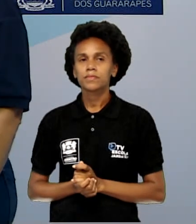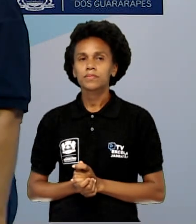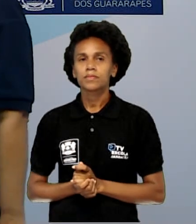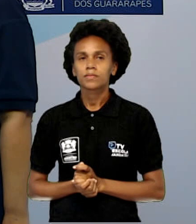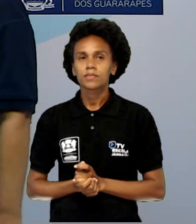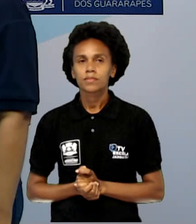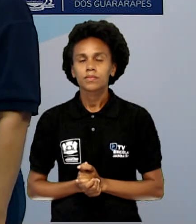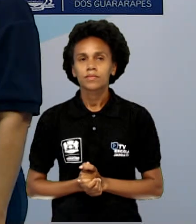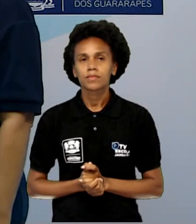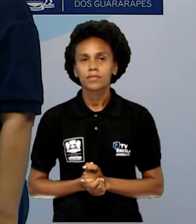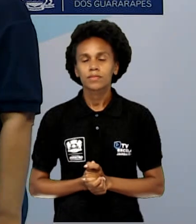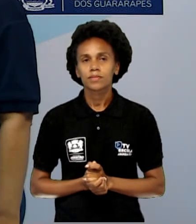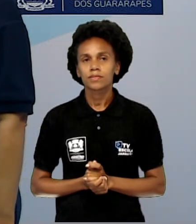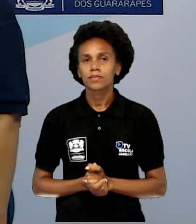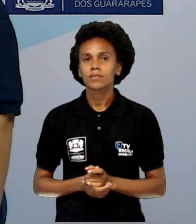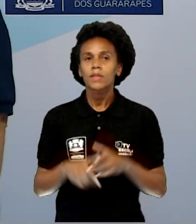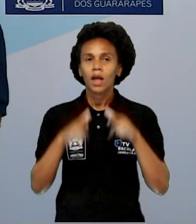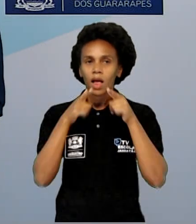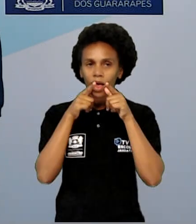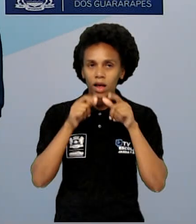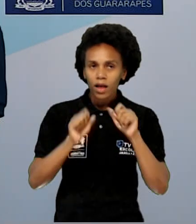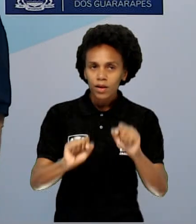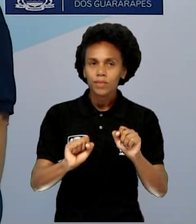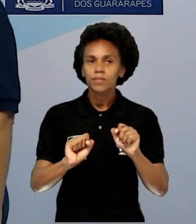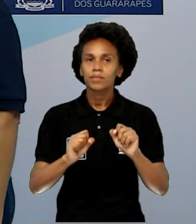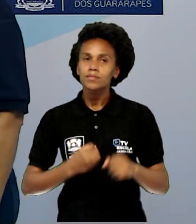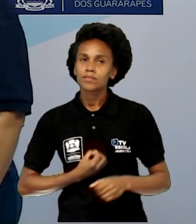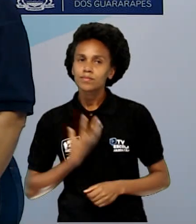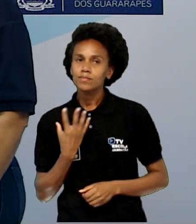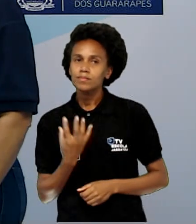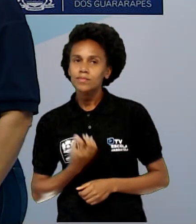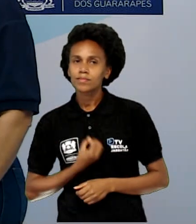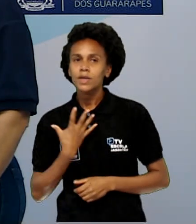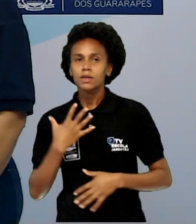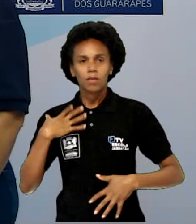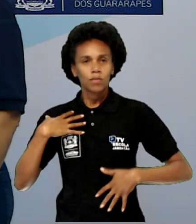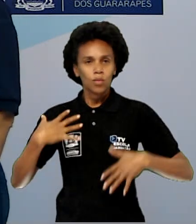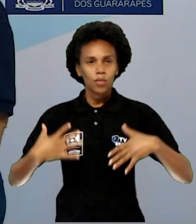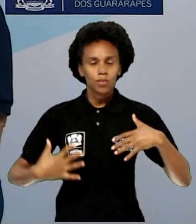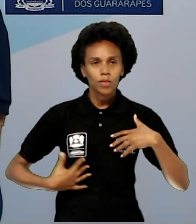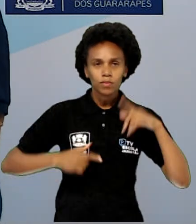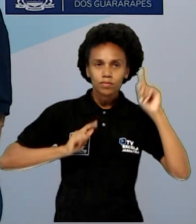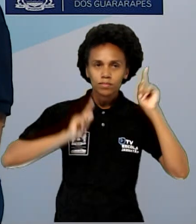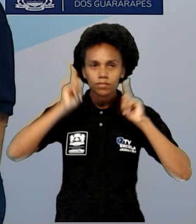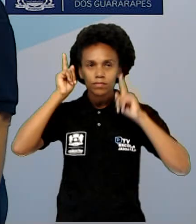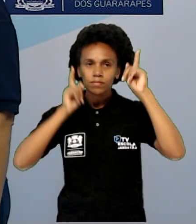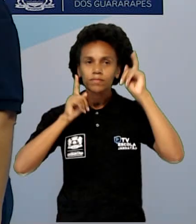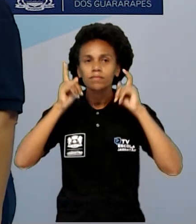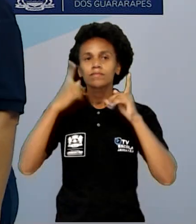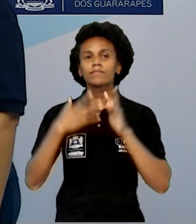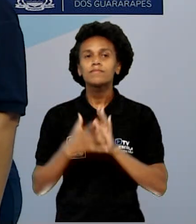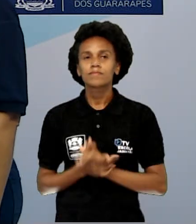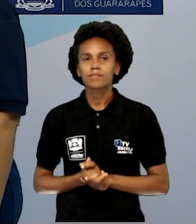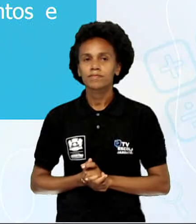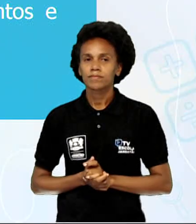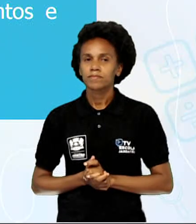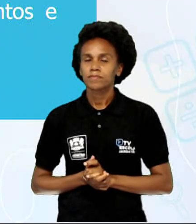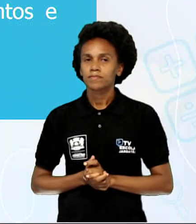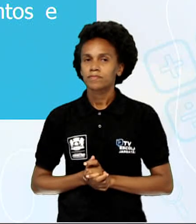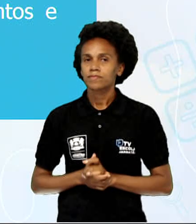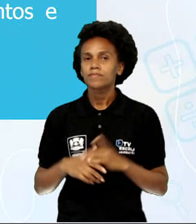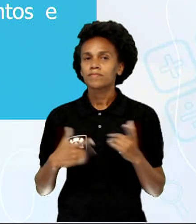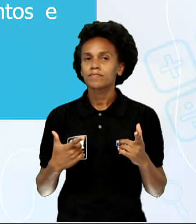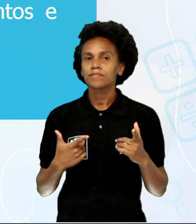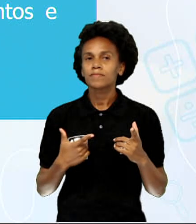A linguagem é expressiva, dinâmica, corporal e gestual. Em grande parte, a linguagem teatral é